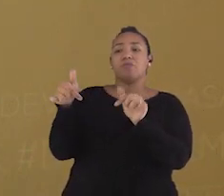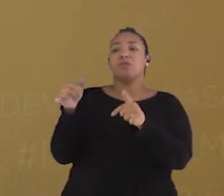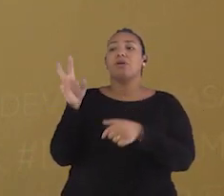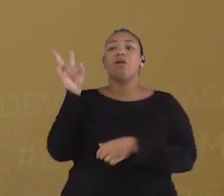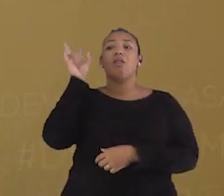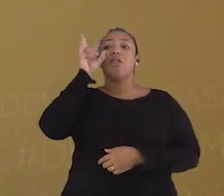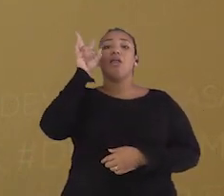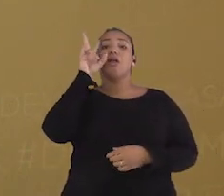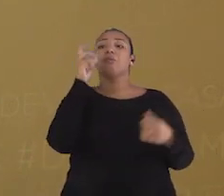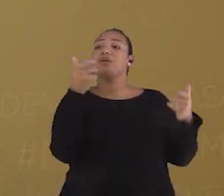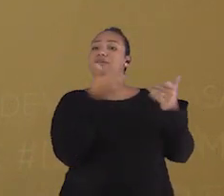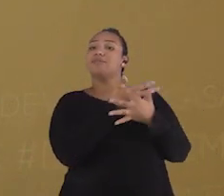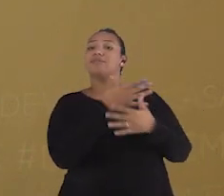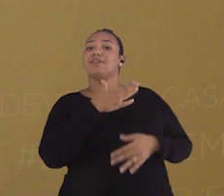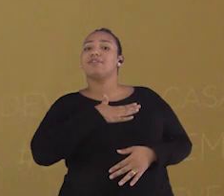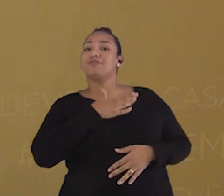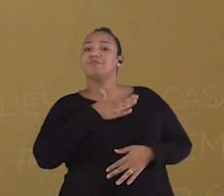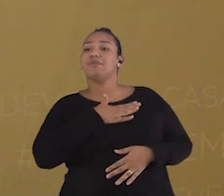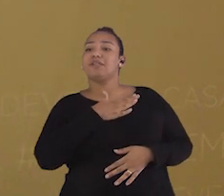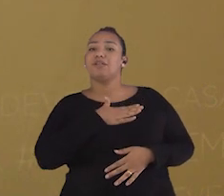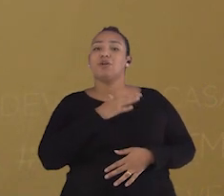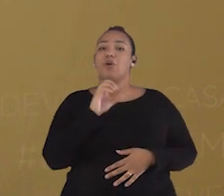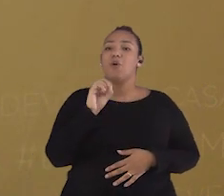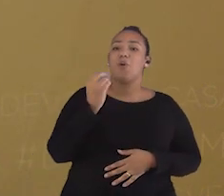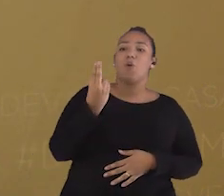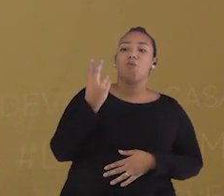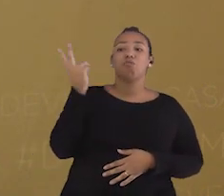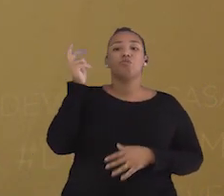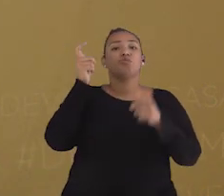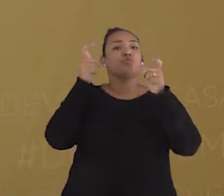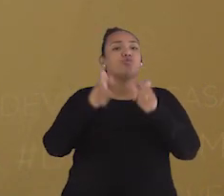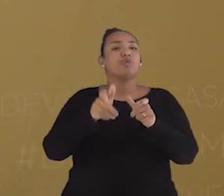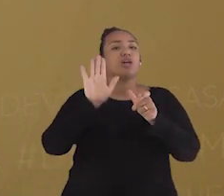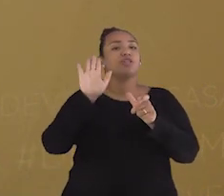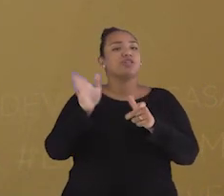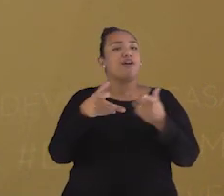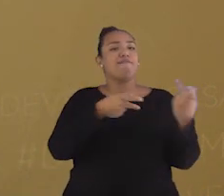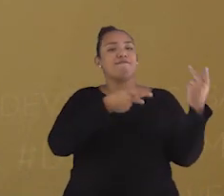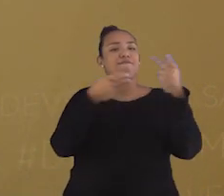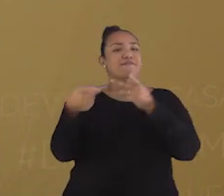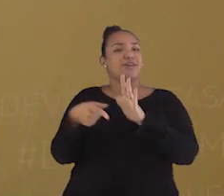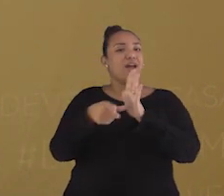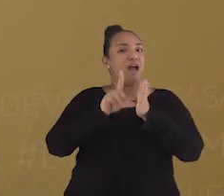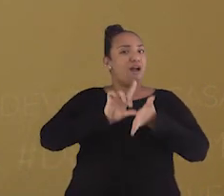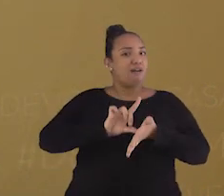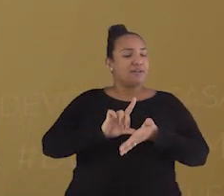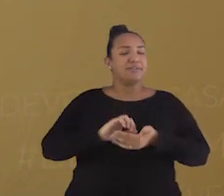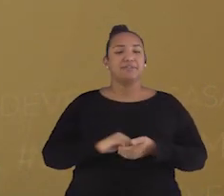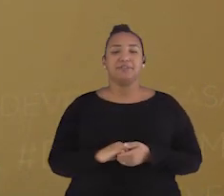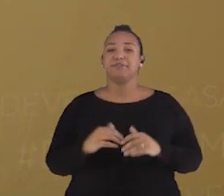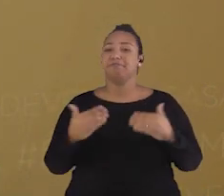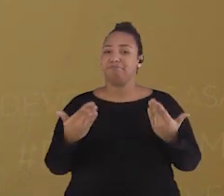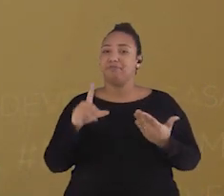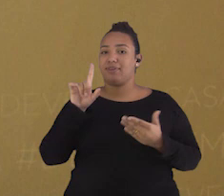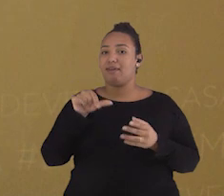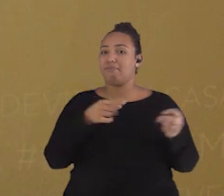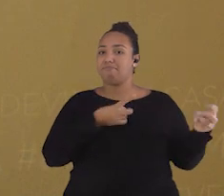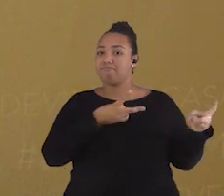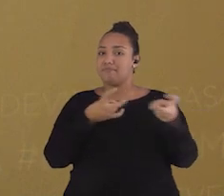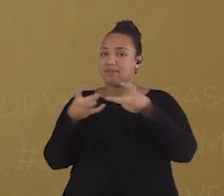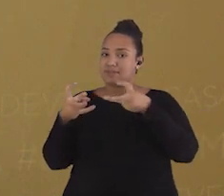lembrava sua cidade ou local que mora ou tem lembranças? Isso faz parte das nossas